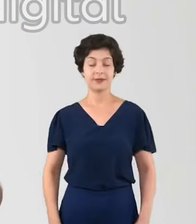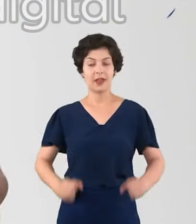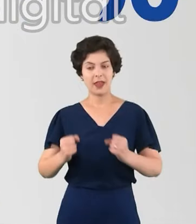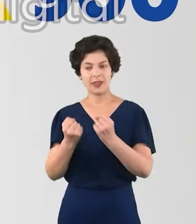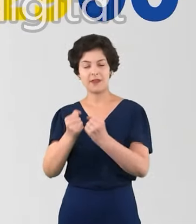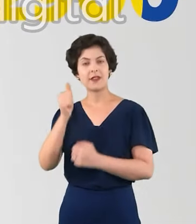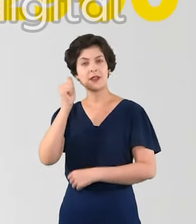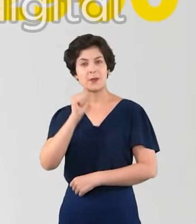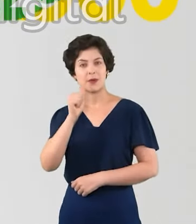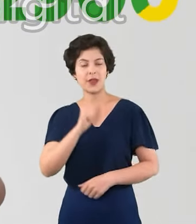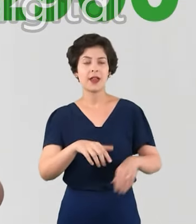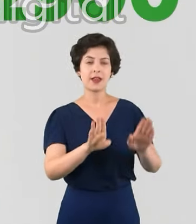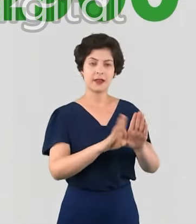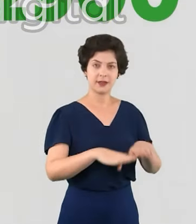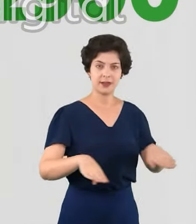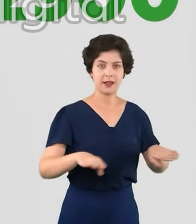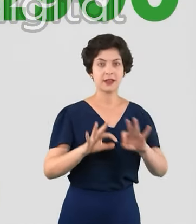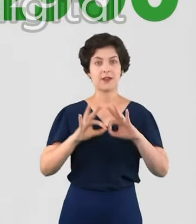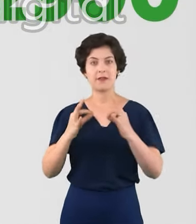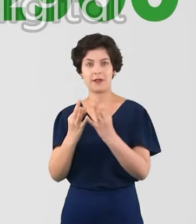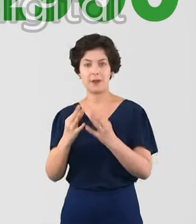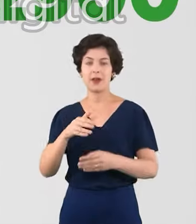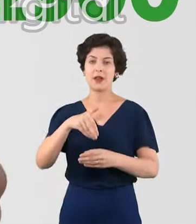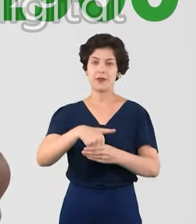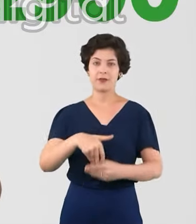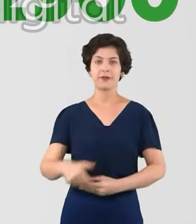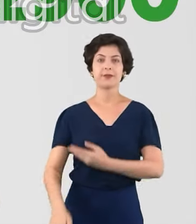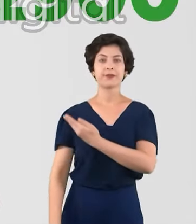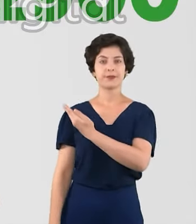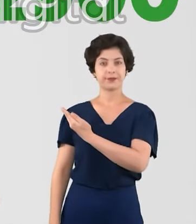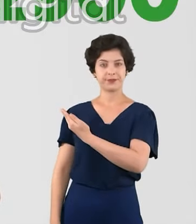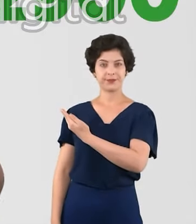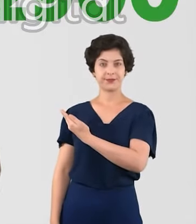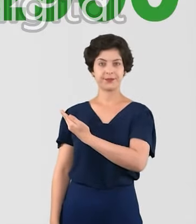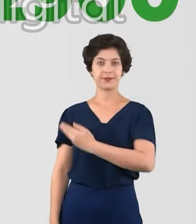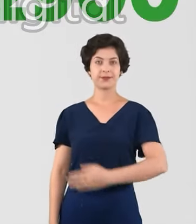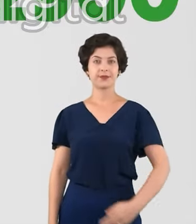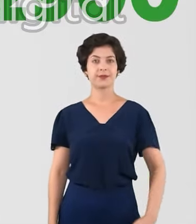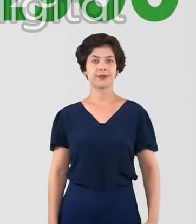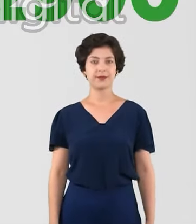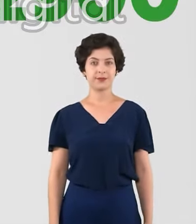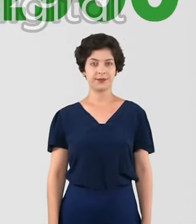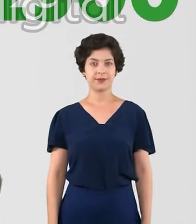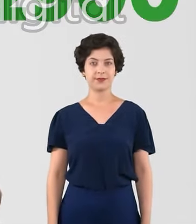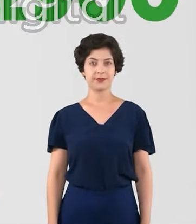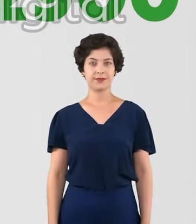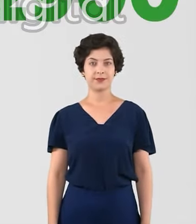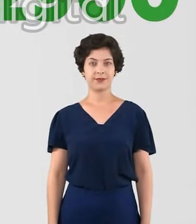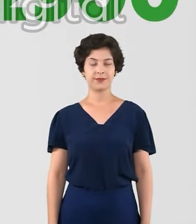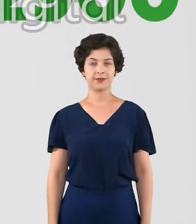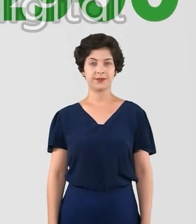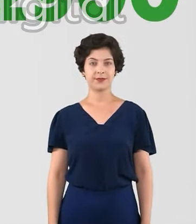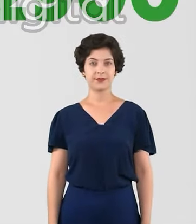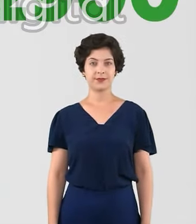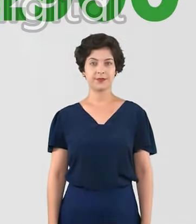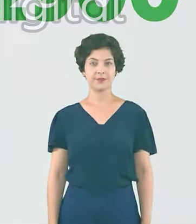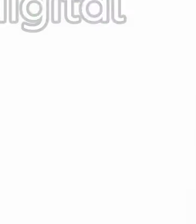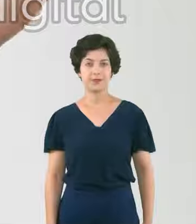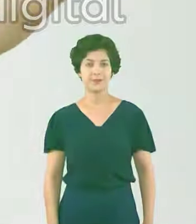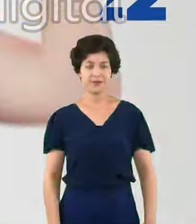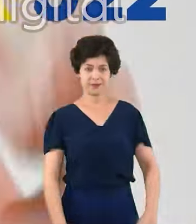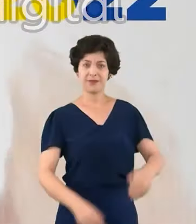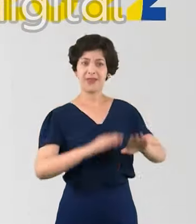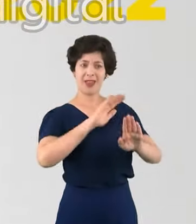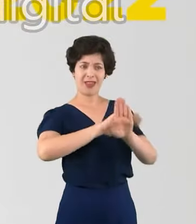Em defesa das mulheres, das crianças e da família, vote Tenente Bahia 22-900. É Tenente Bahia 22-900.